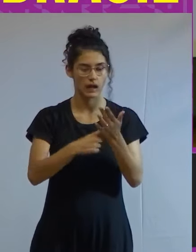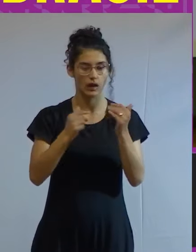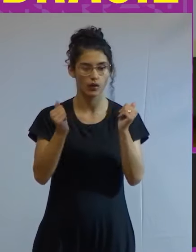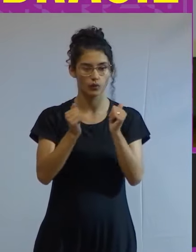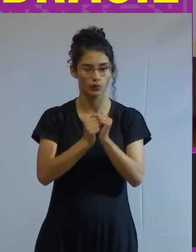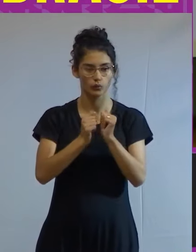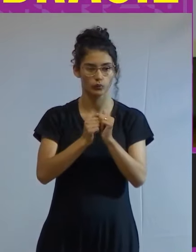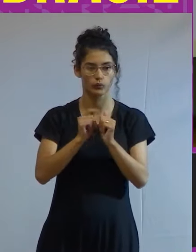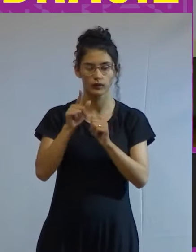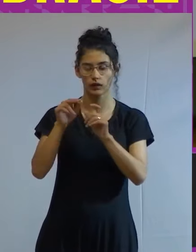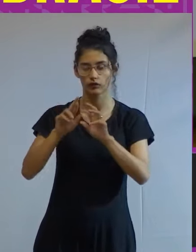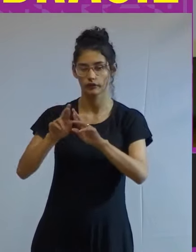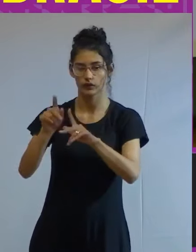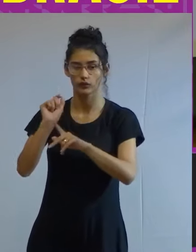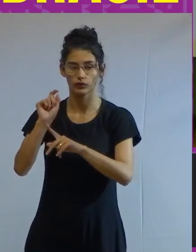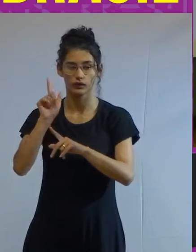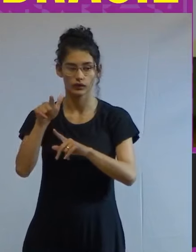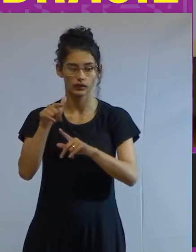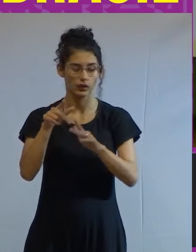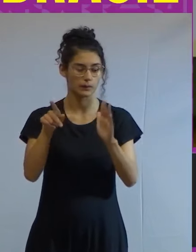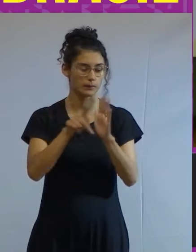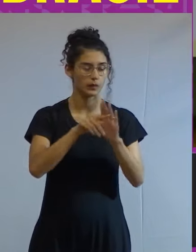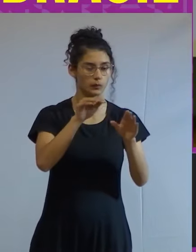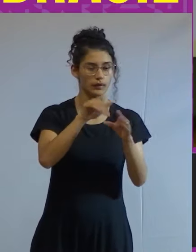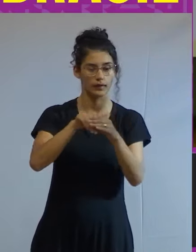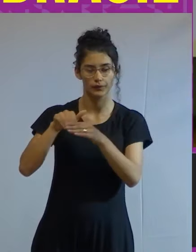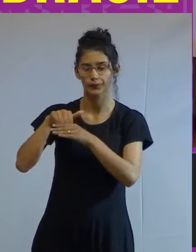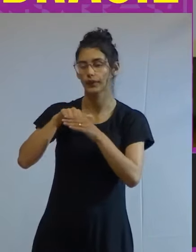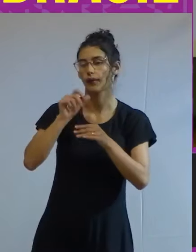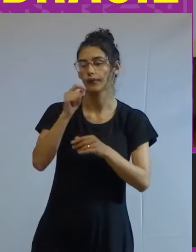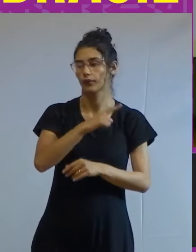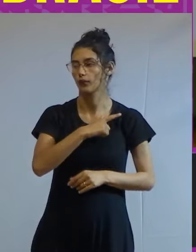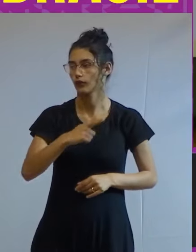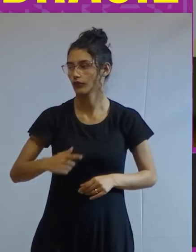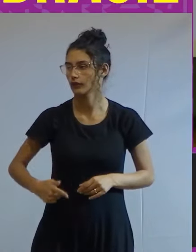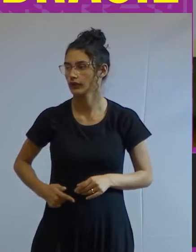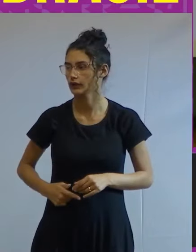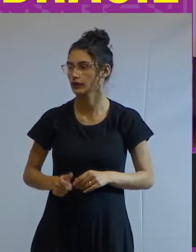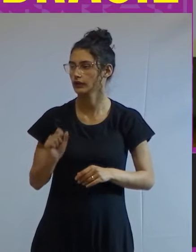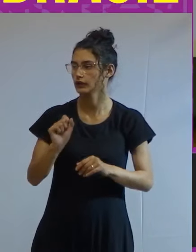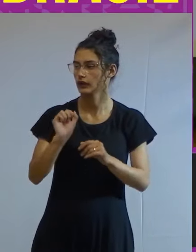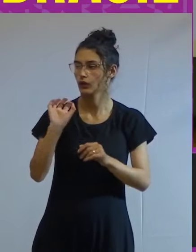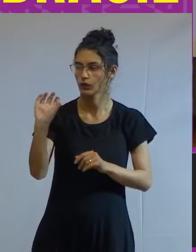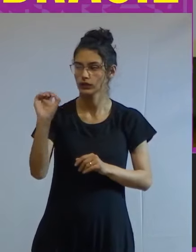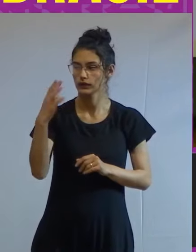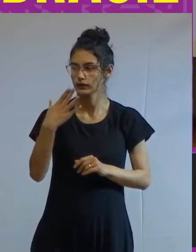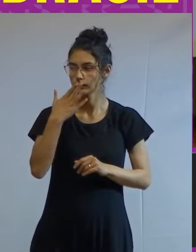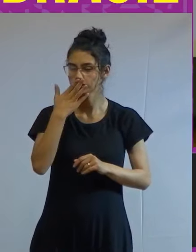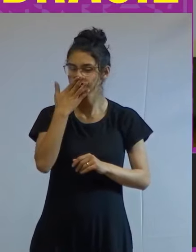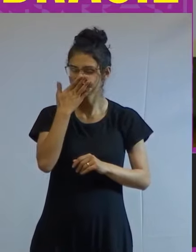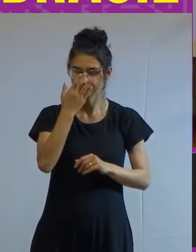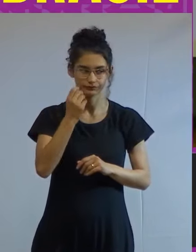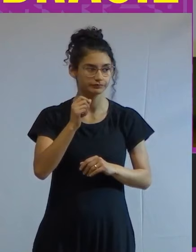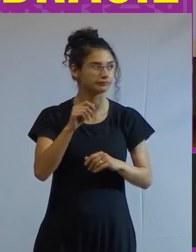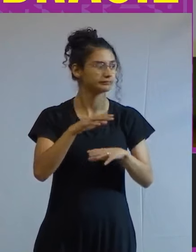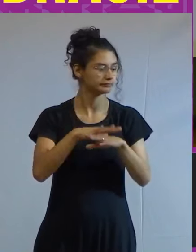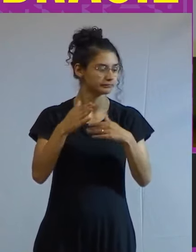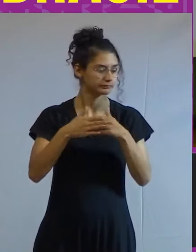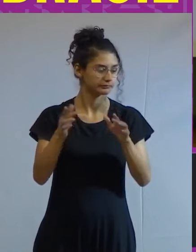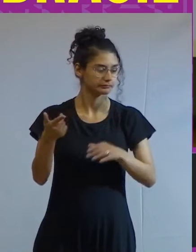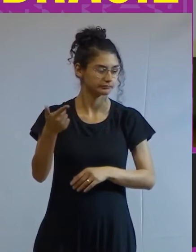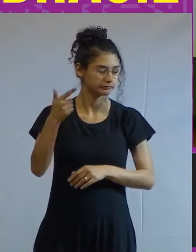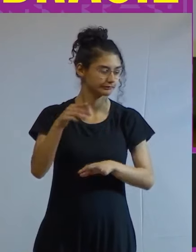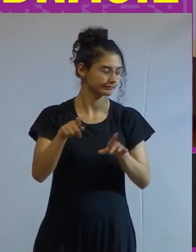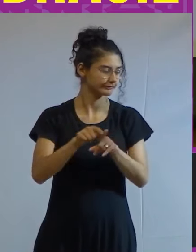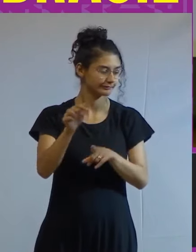que é uma outra coisa do que o pacto eleitoral e do que o governo que se isso acontecer vai se abrir de novo um